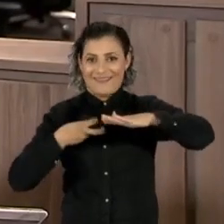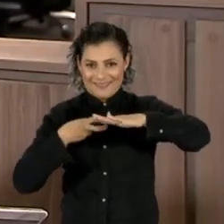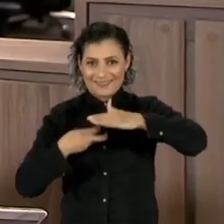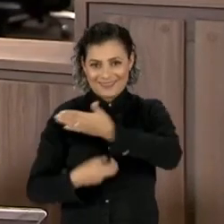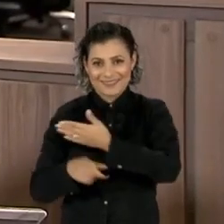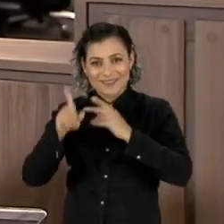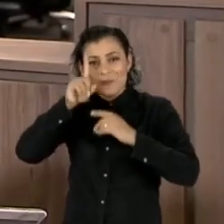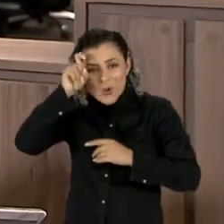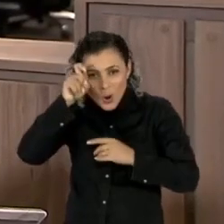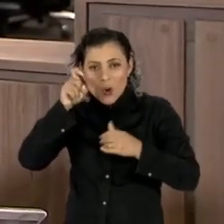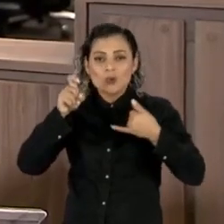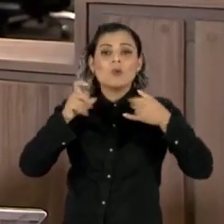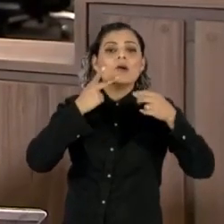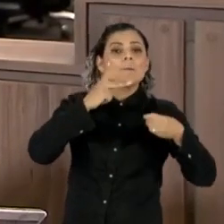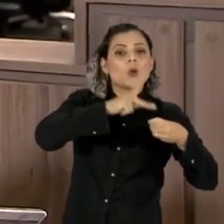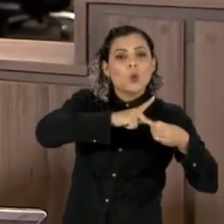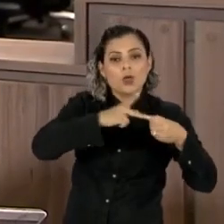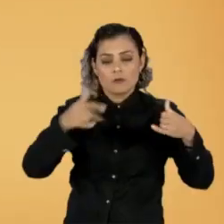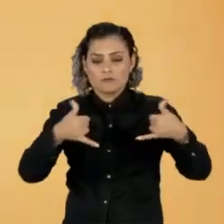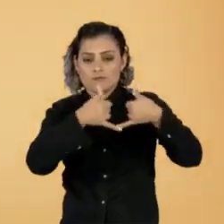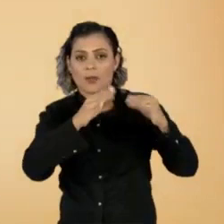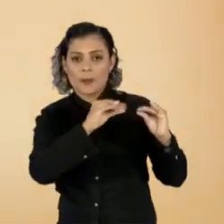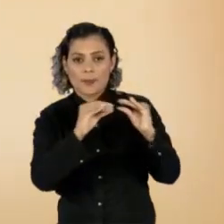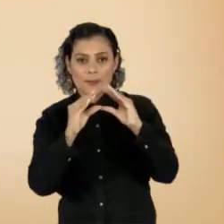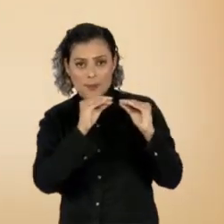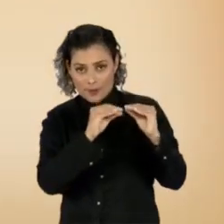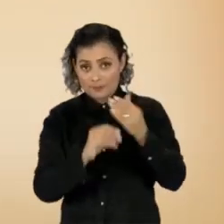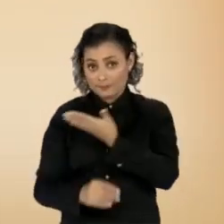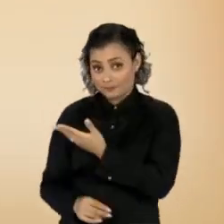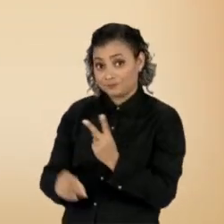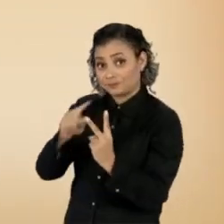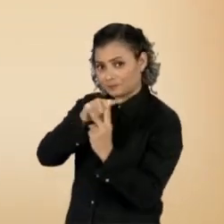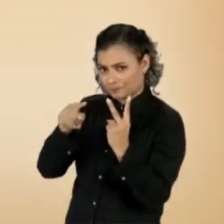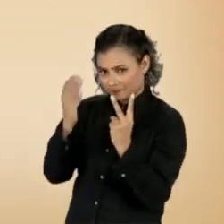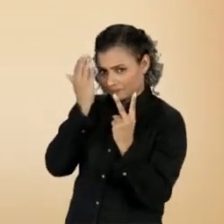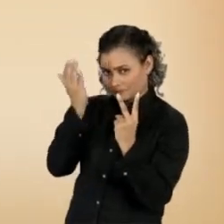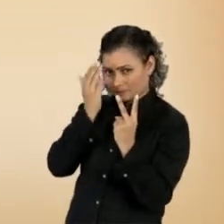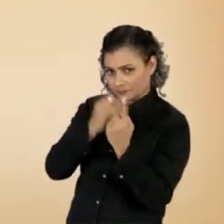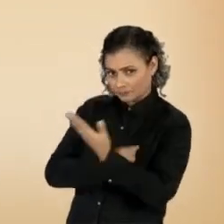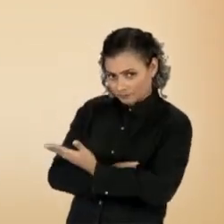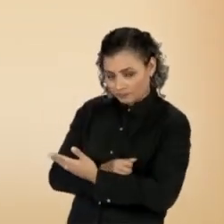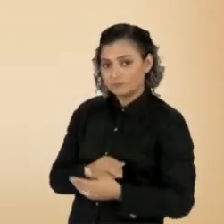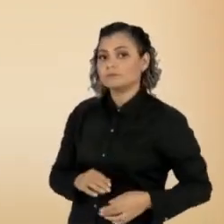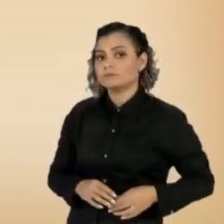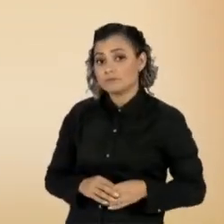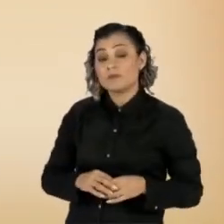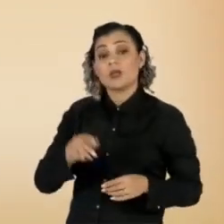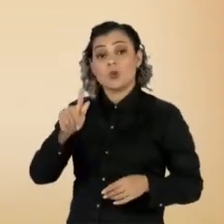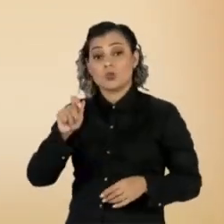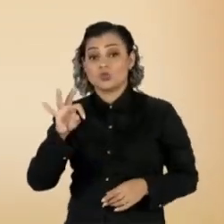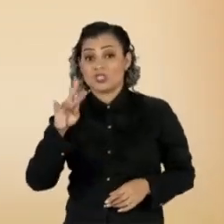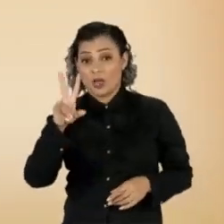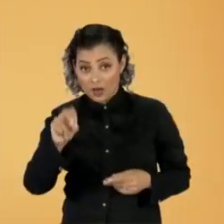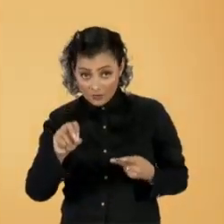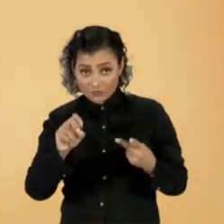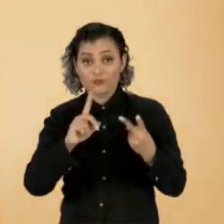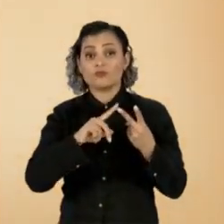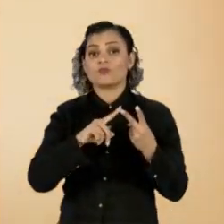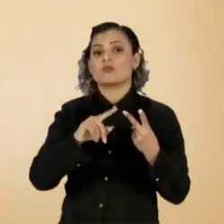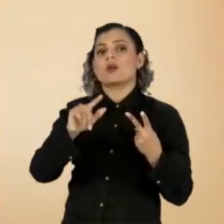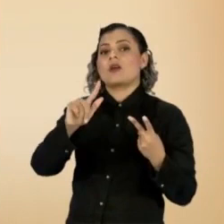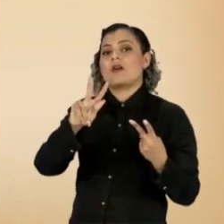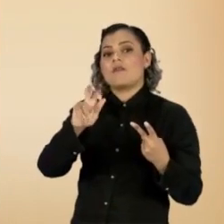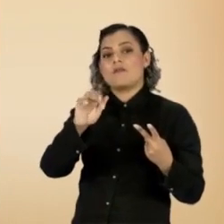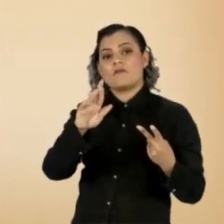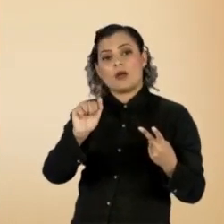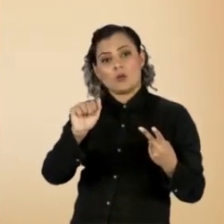ministro da Justiça e Segurança Pública, Sérgio Moro. Outros dois suspeitos de participar das invasões, Gustavo Henrique, Elia Santos e